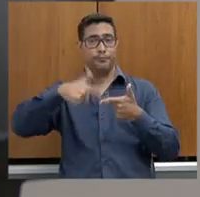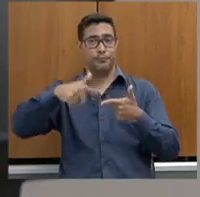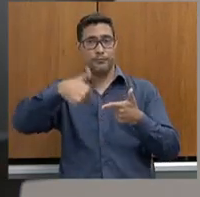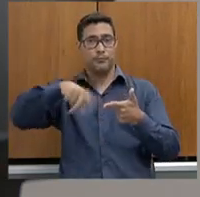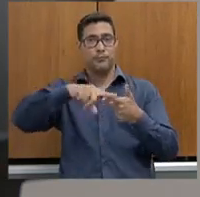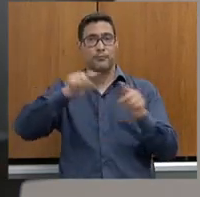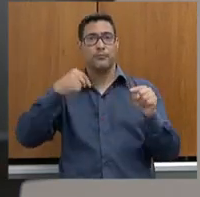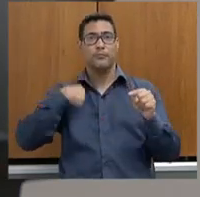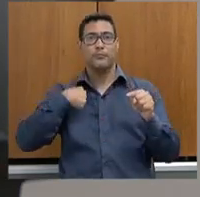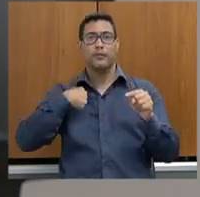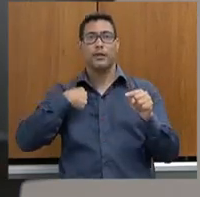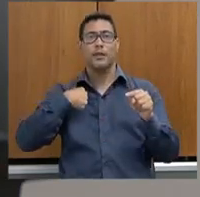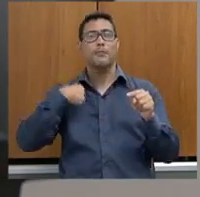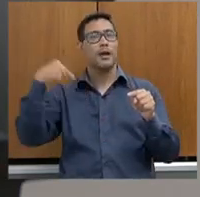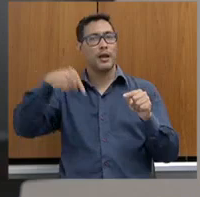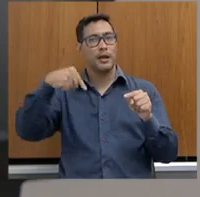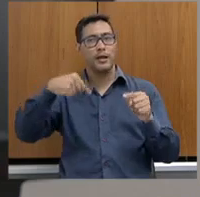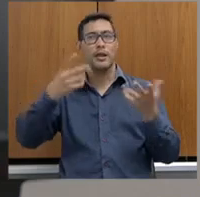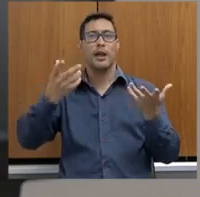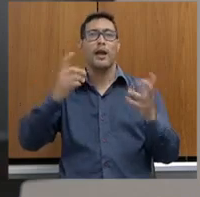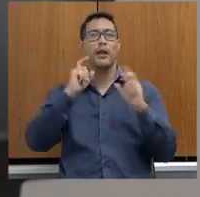clima da reunião é completamente diferente.